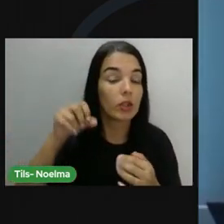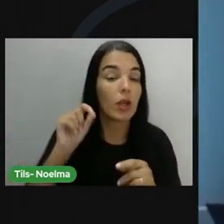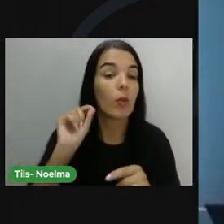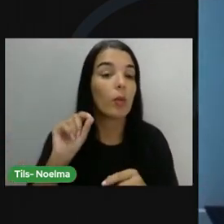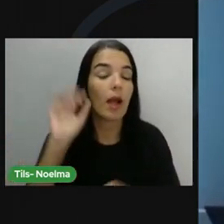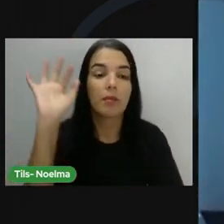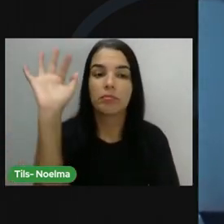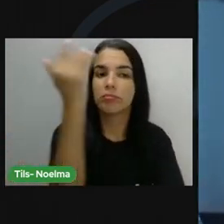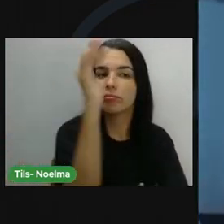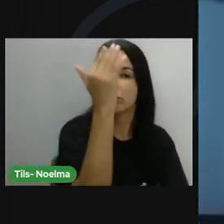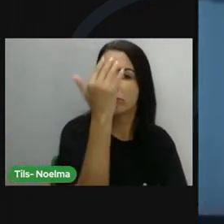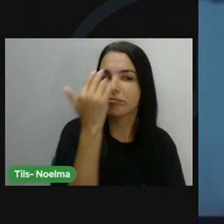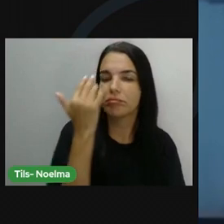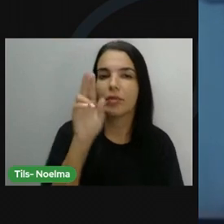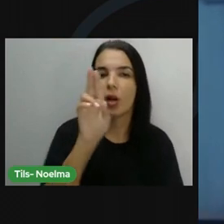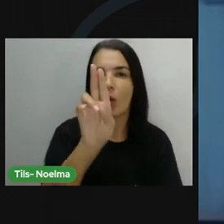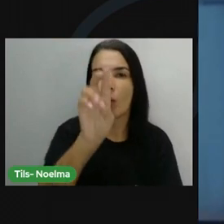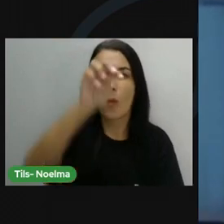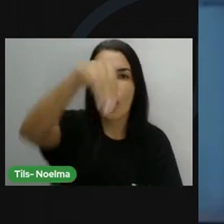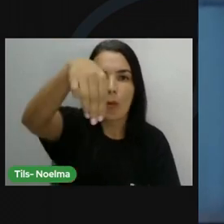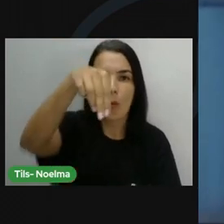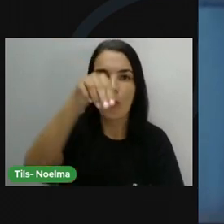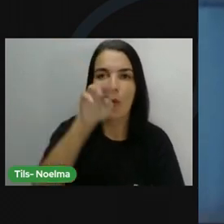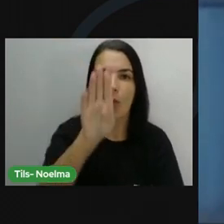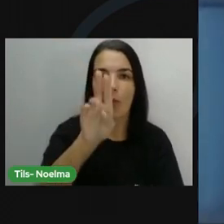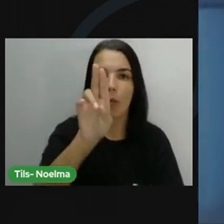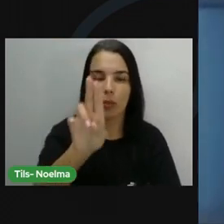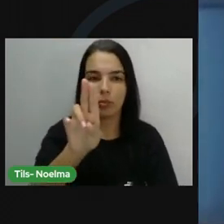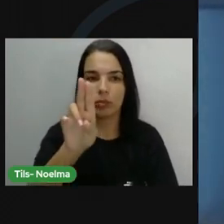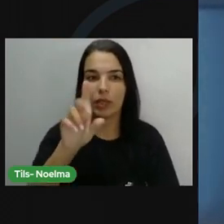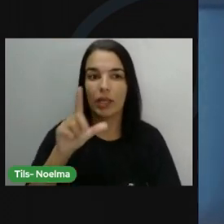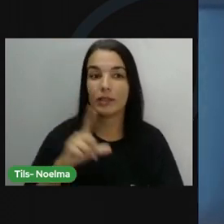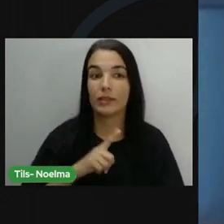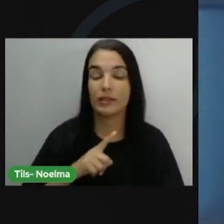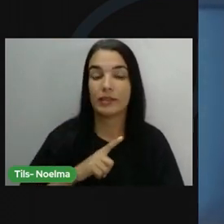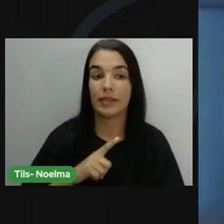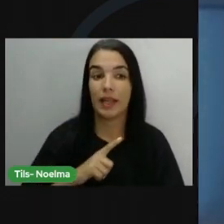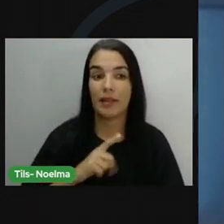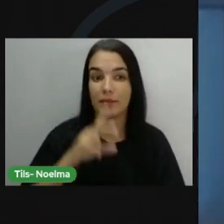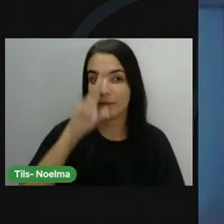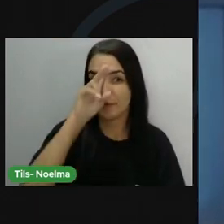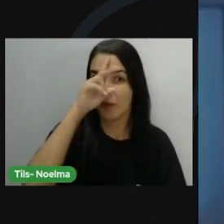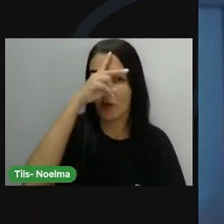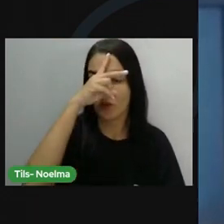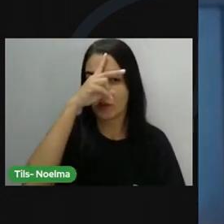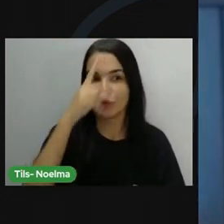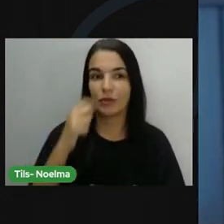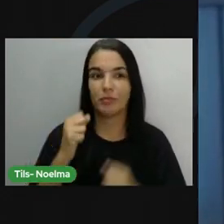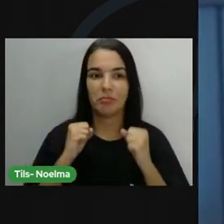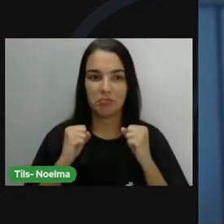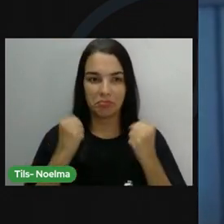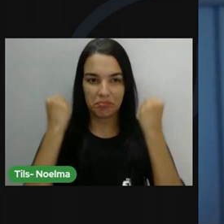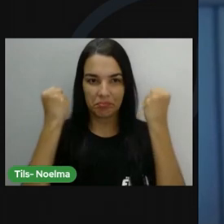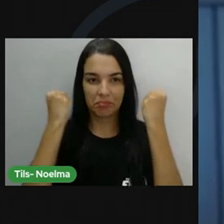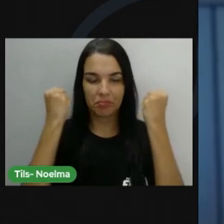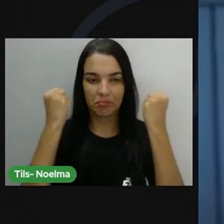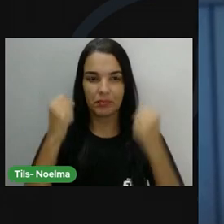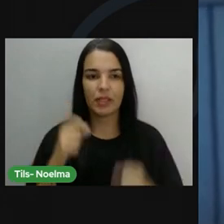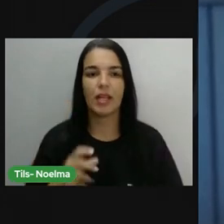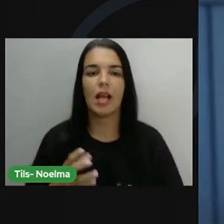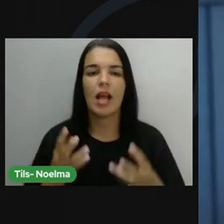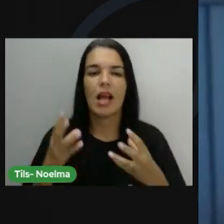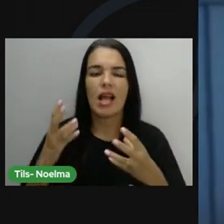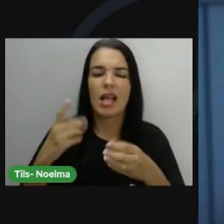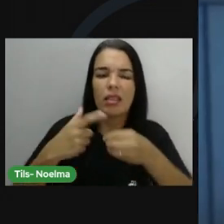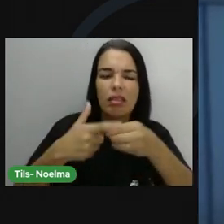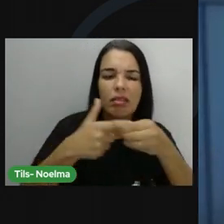símbolo de resistência da caatinga. No sertão da Bahia, homens e mulheres caminham vários quilômetros para colher os frutos.